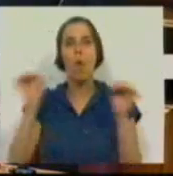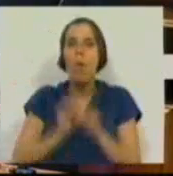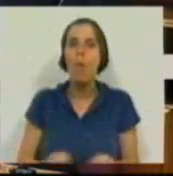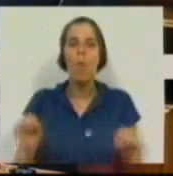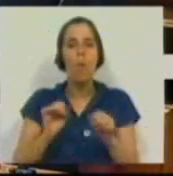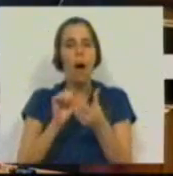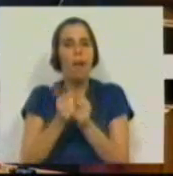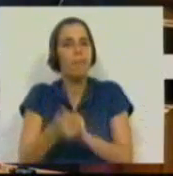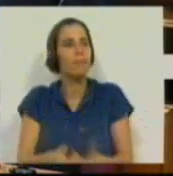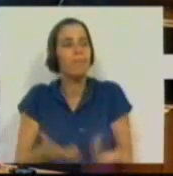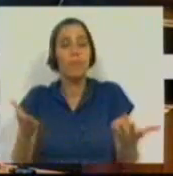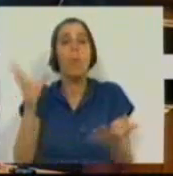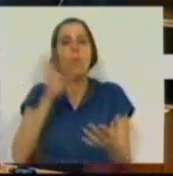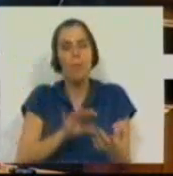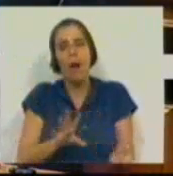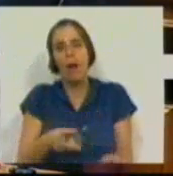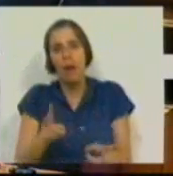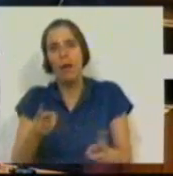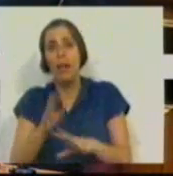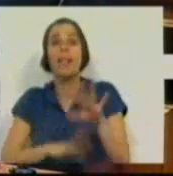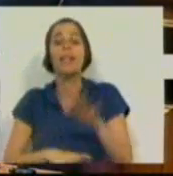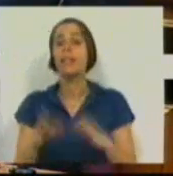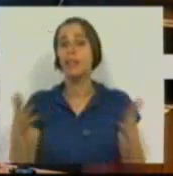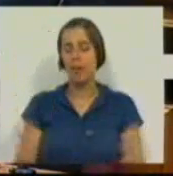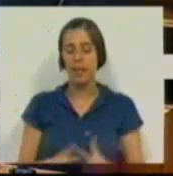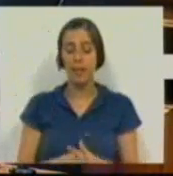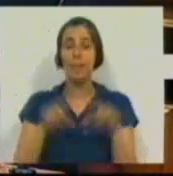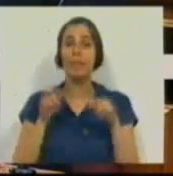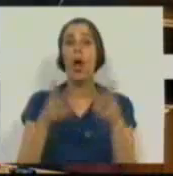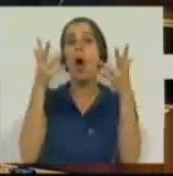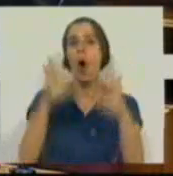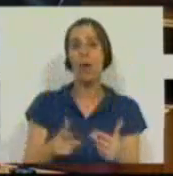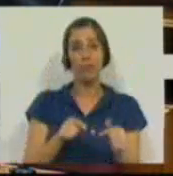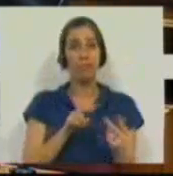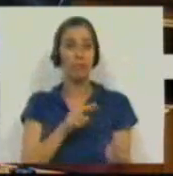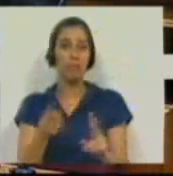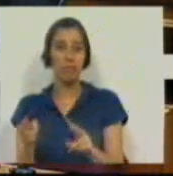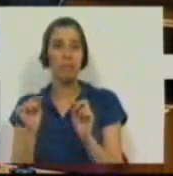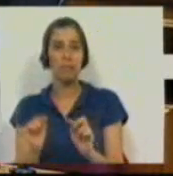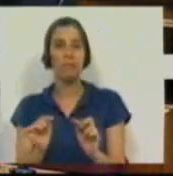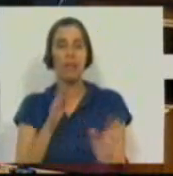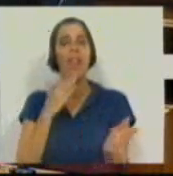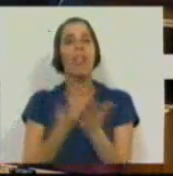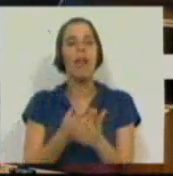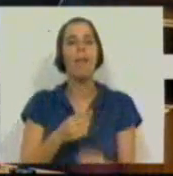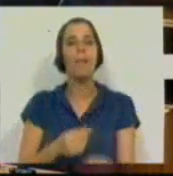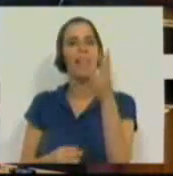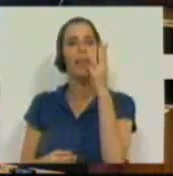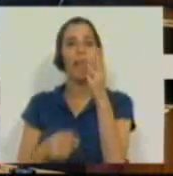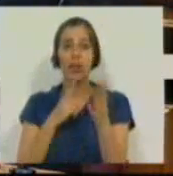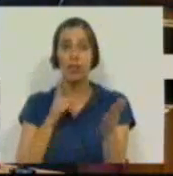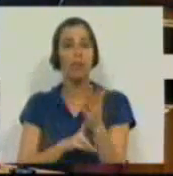emenda por mais retificações que se faça. Este orçamento retificativo traz consigo três